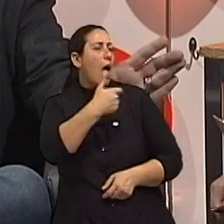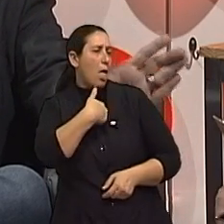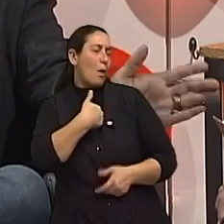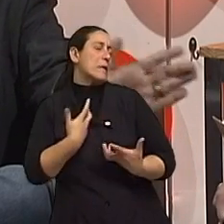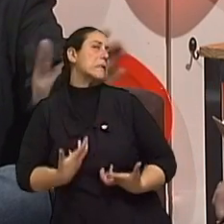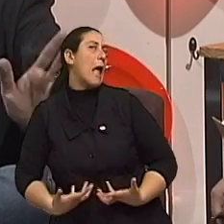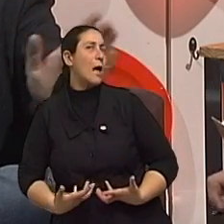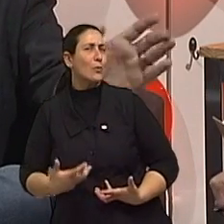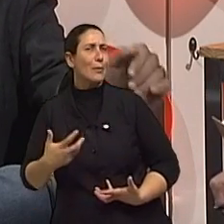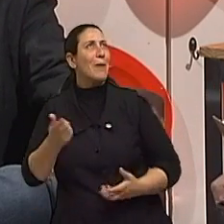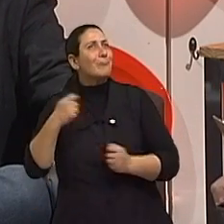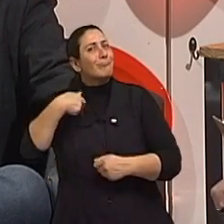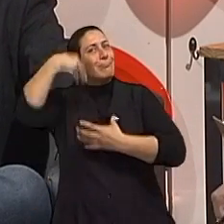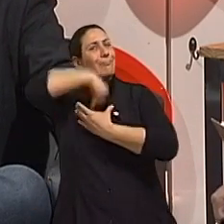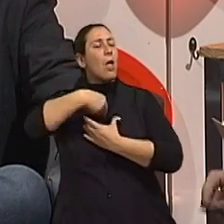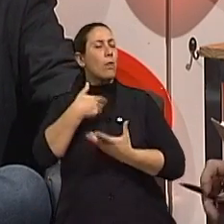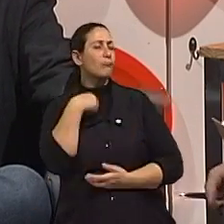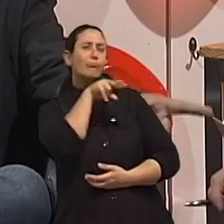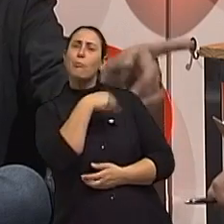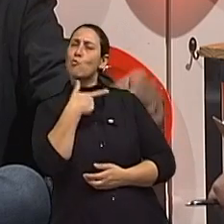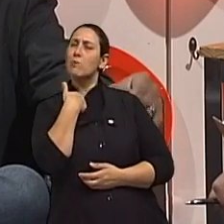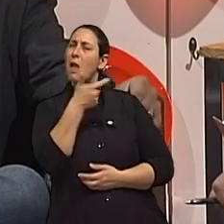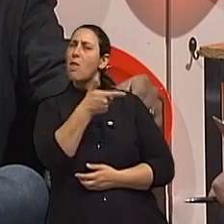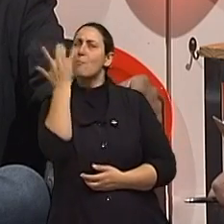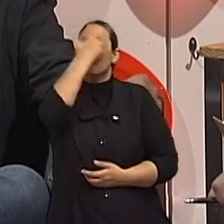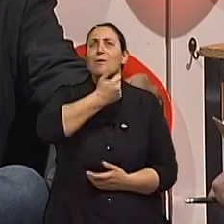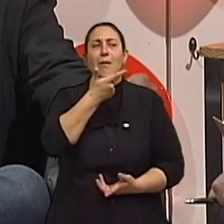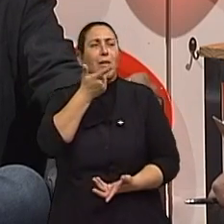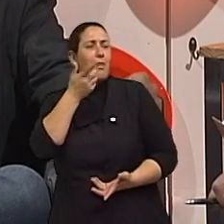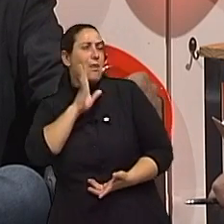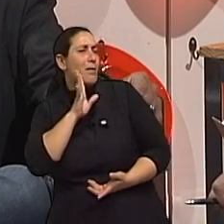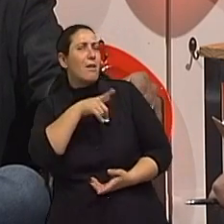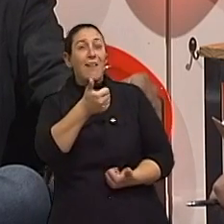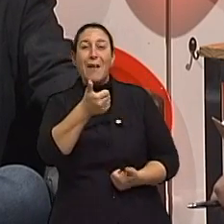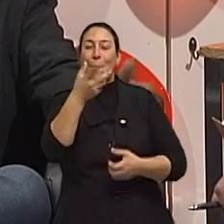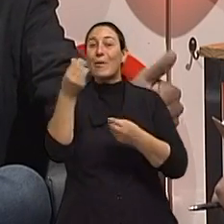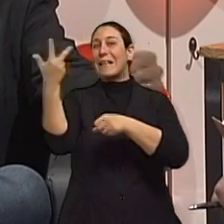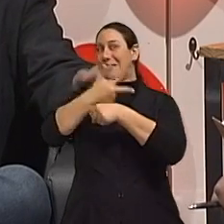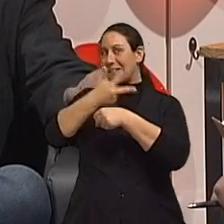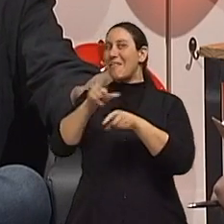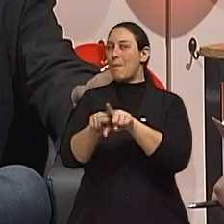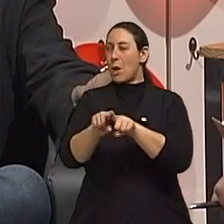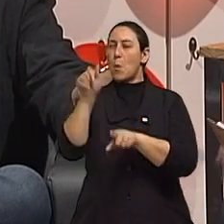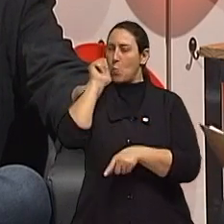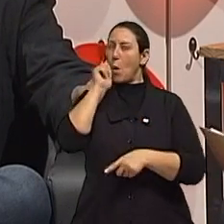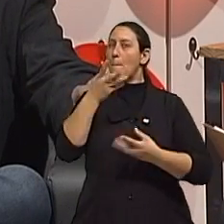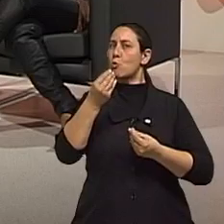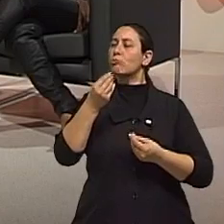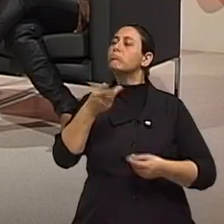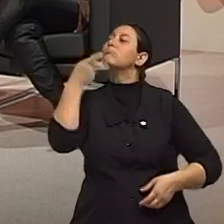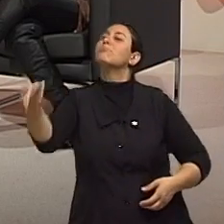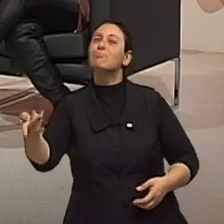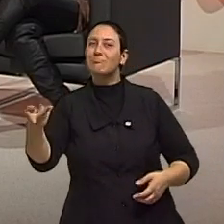assustar minha companheira, meu parceiro. Claro. Hoje em dia, na terceira idade, tu vê muito mais também as mulheres tomando iniciativa. Que